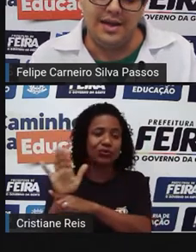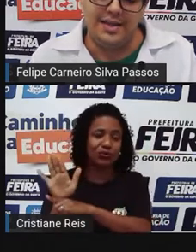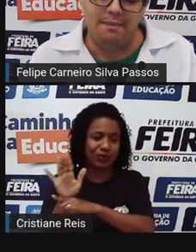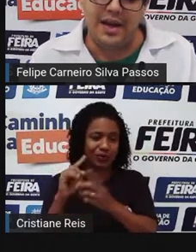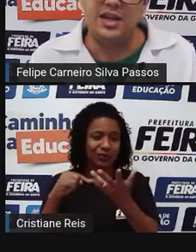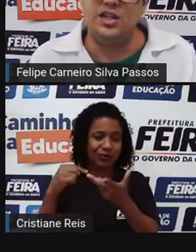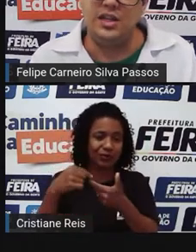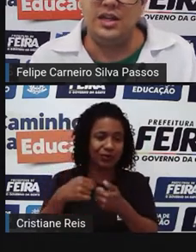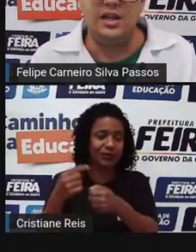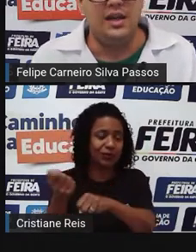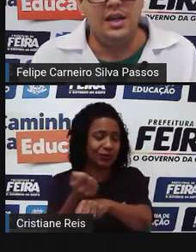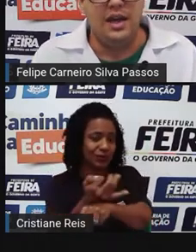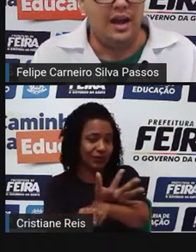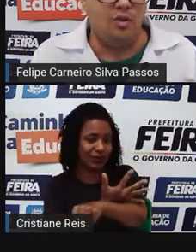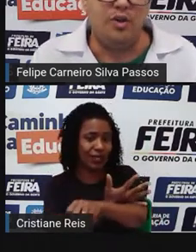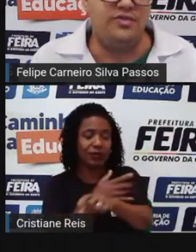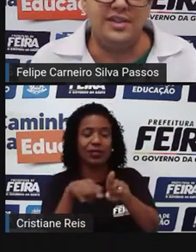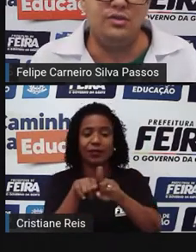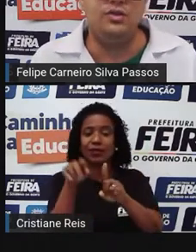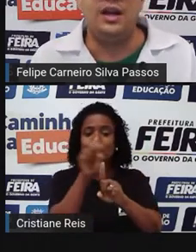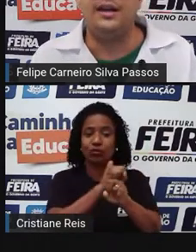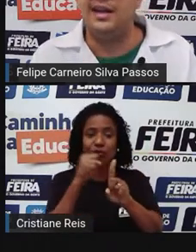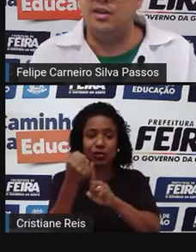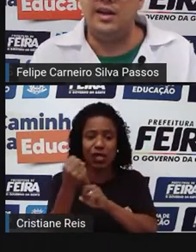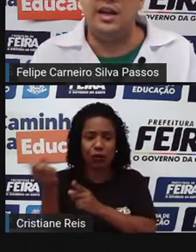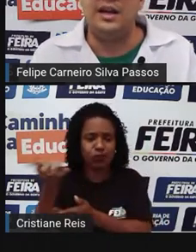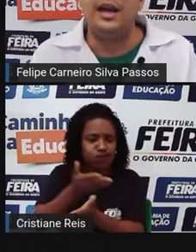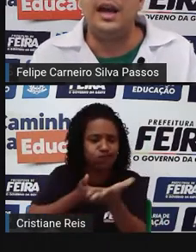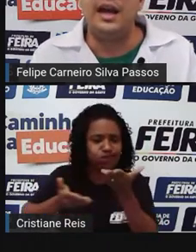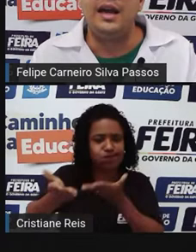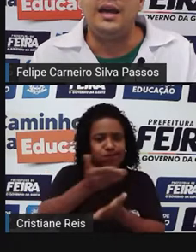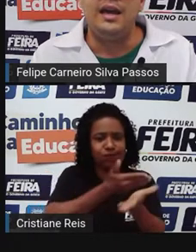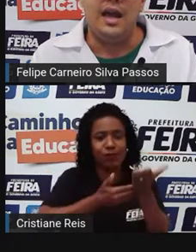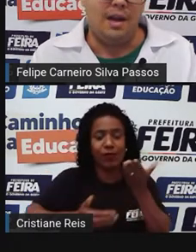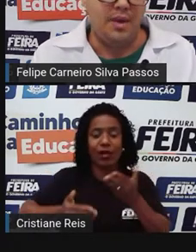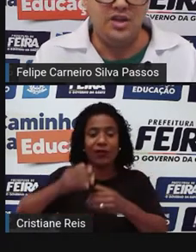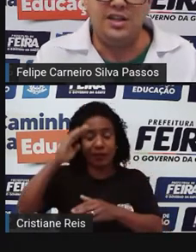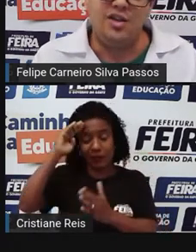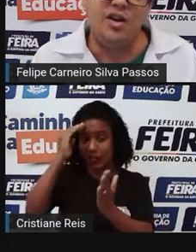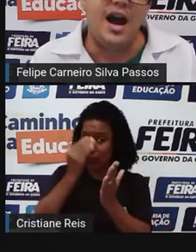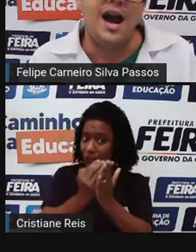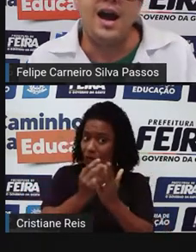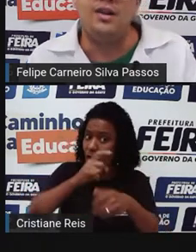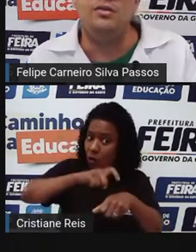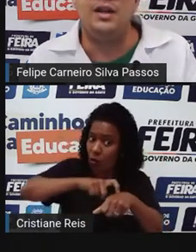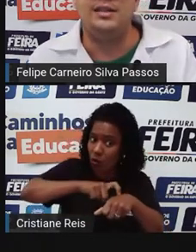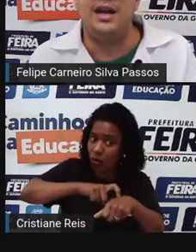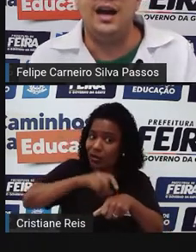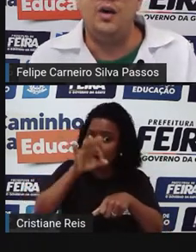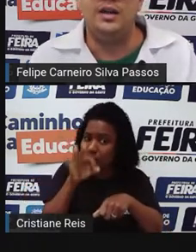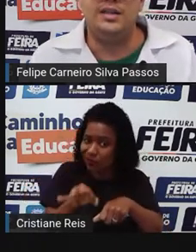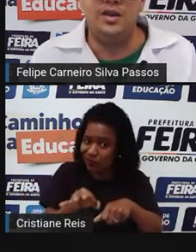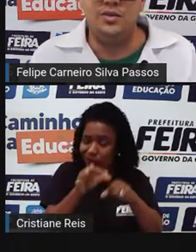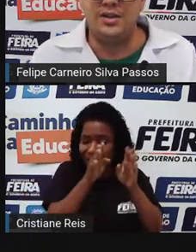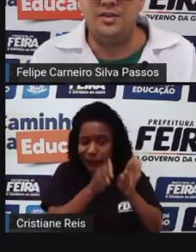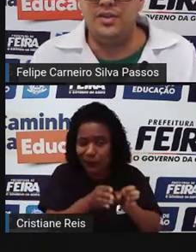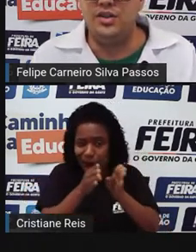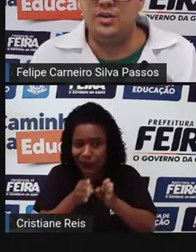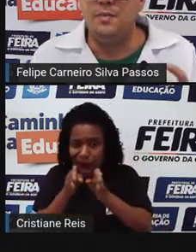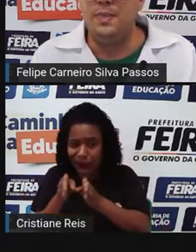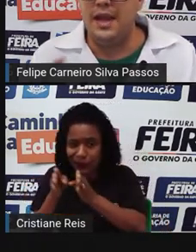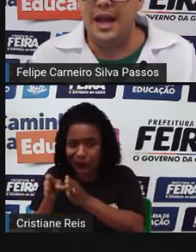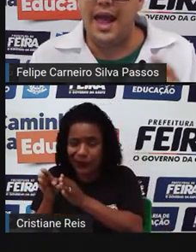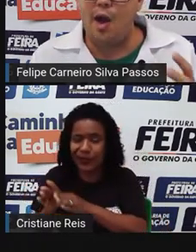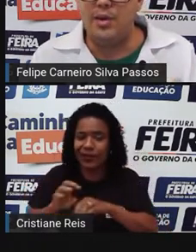a criança aprende que ela não pode fazer tudo que ela quer na hora que ela quer. Ela aprende que tem horário nas aulas. Então, educação